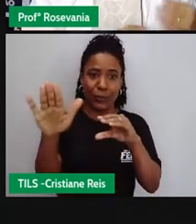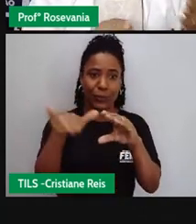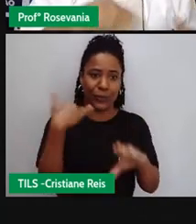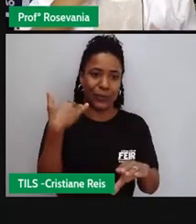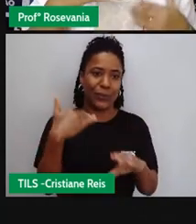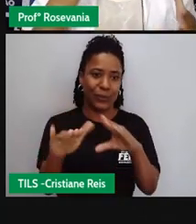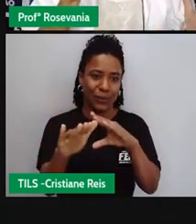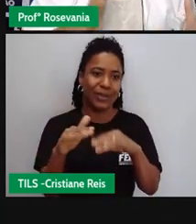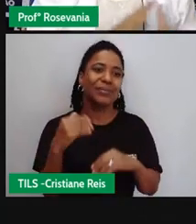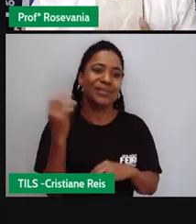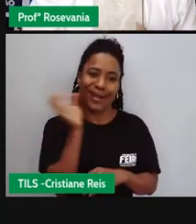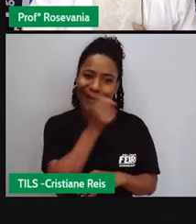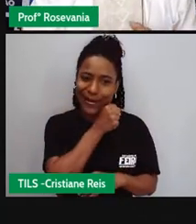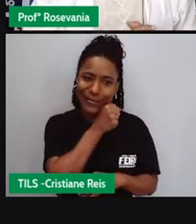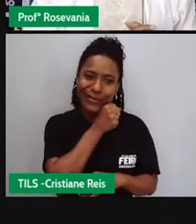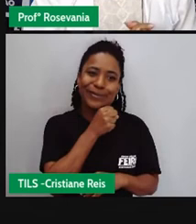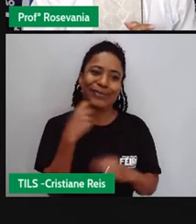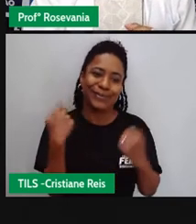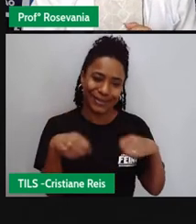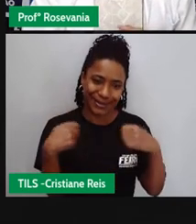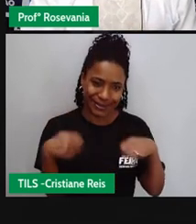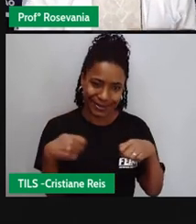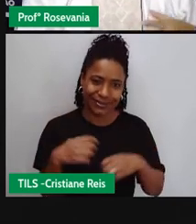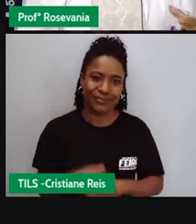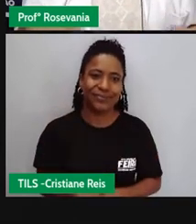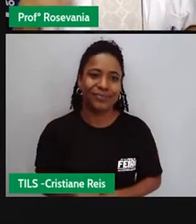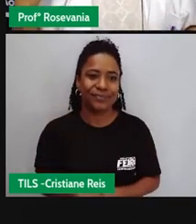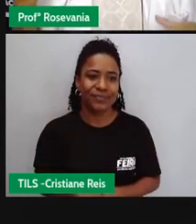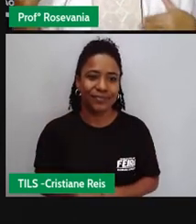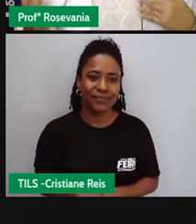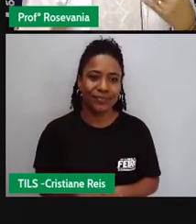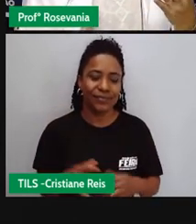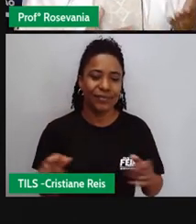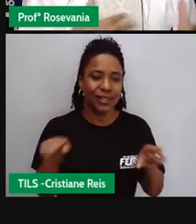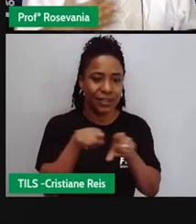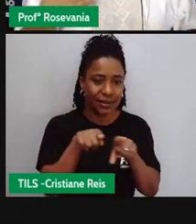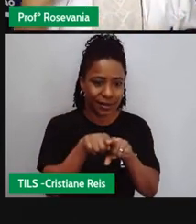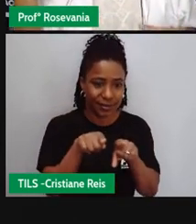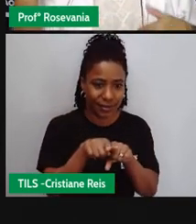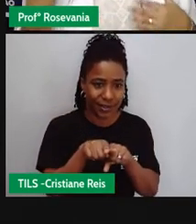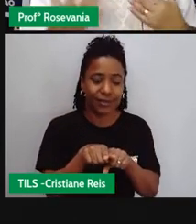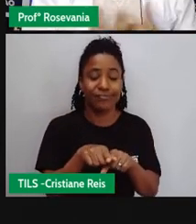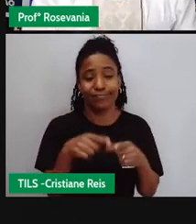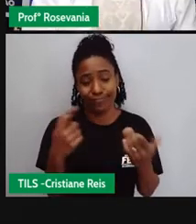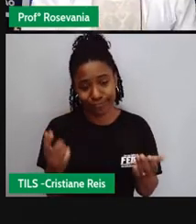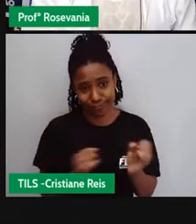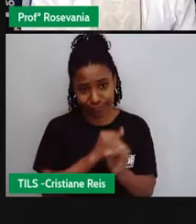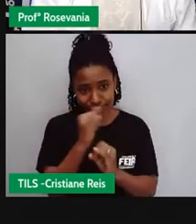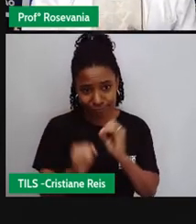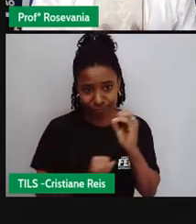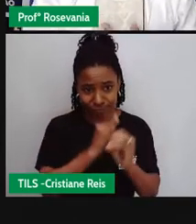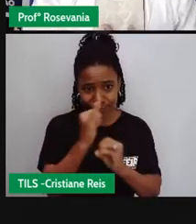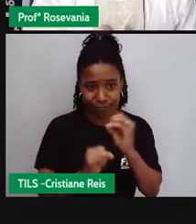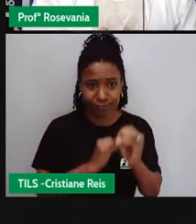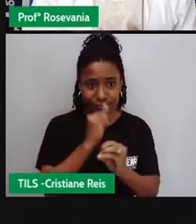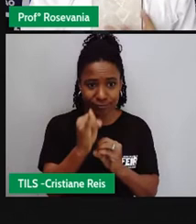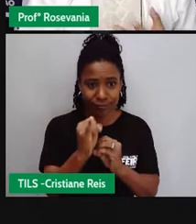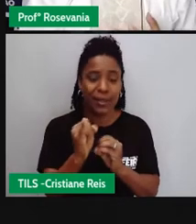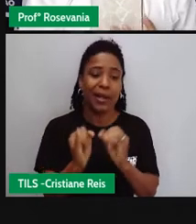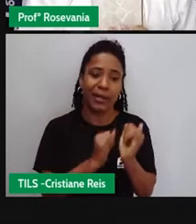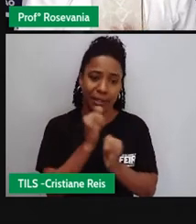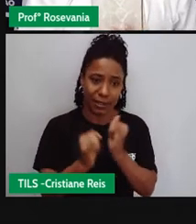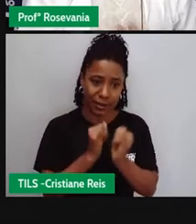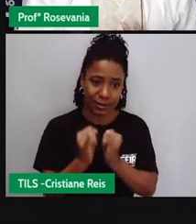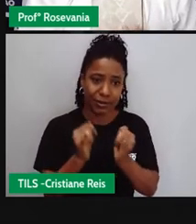você e você já tem que estar dando aquela resposta rápida sem falar também na invasão de privacidade alguns problemas que ela trouxe